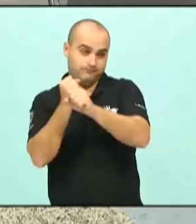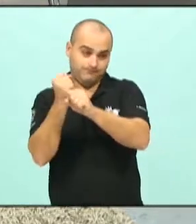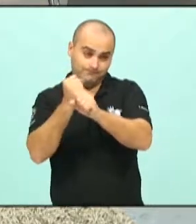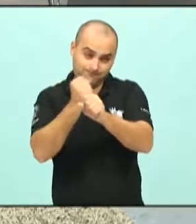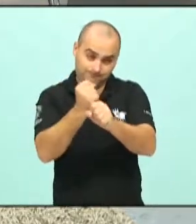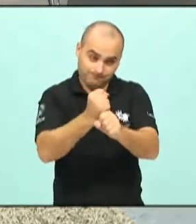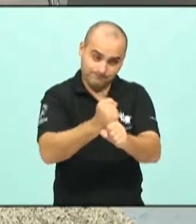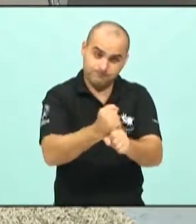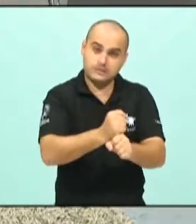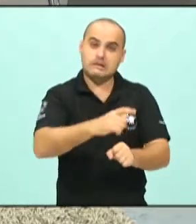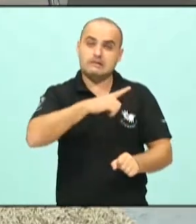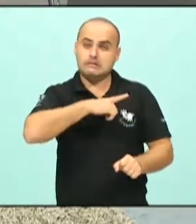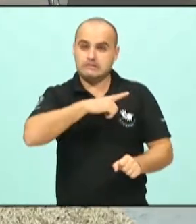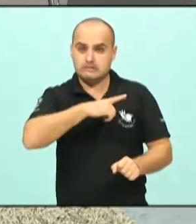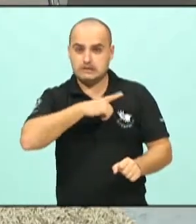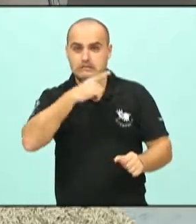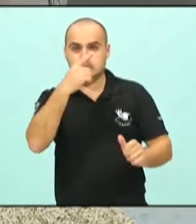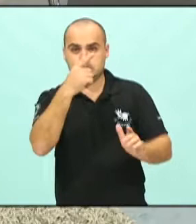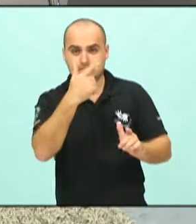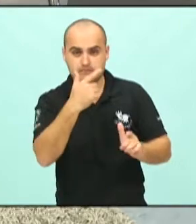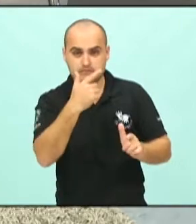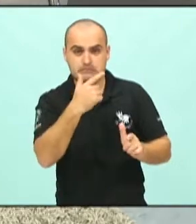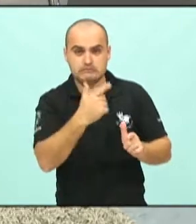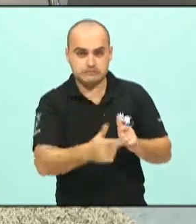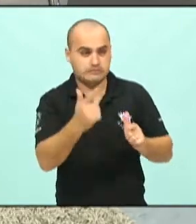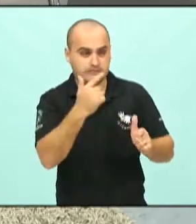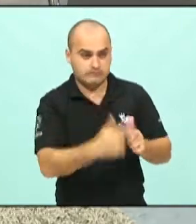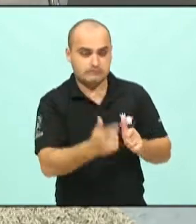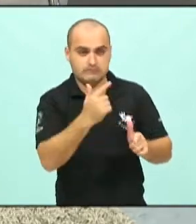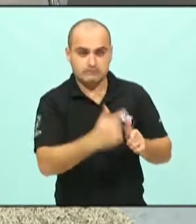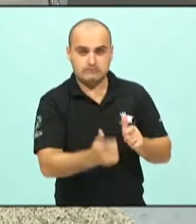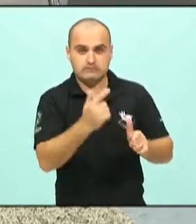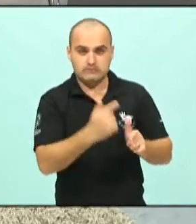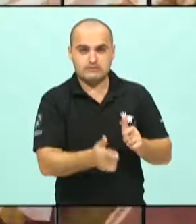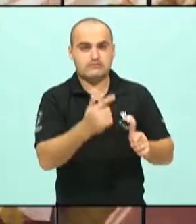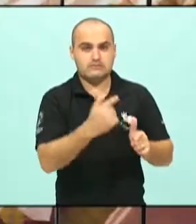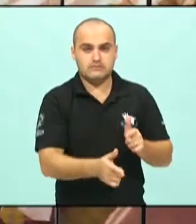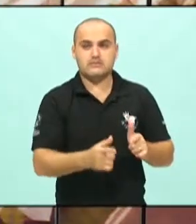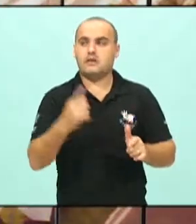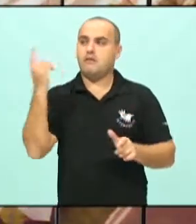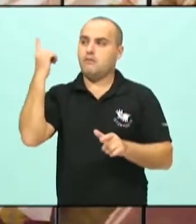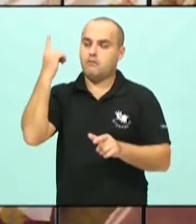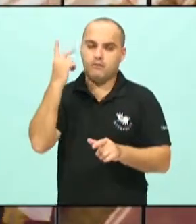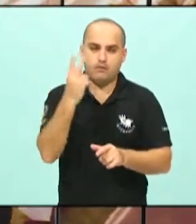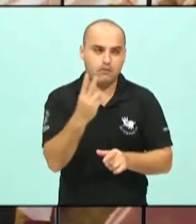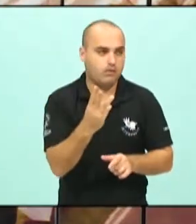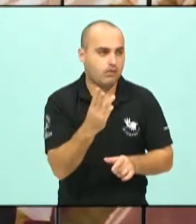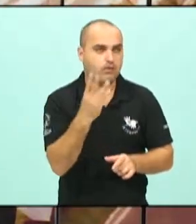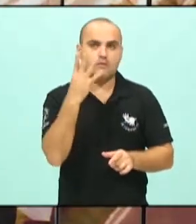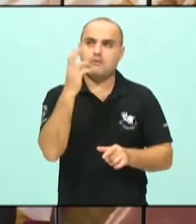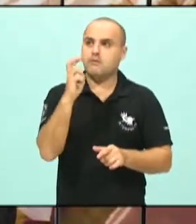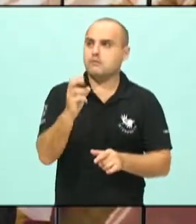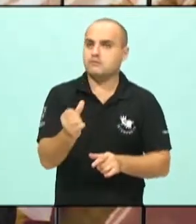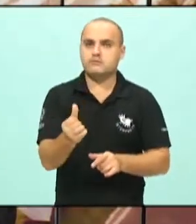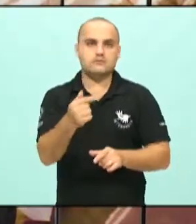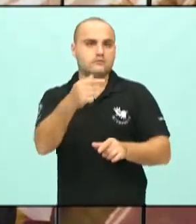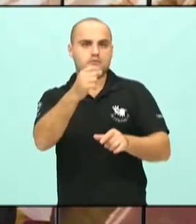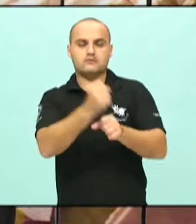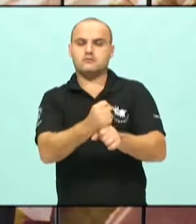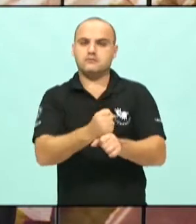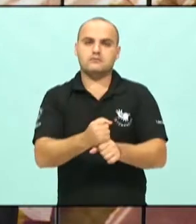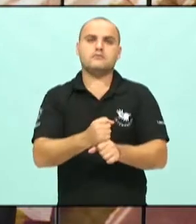vivem de pires na mão e passa um ano, passa outro e a gente cansado de